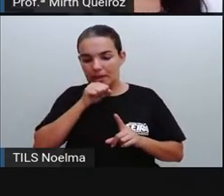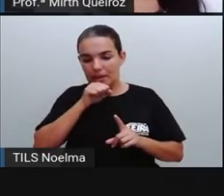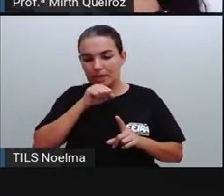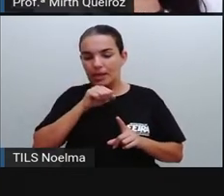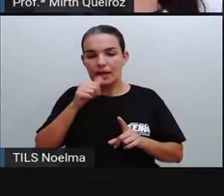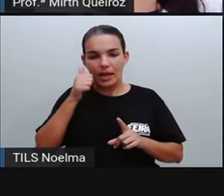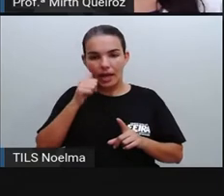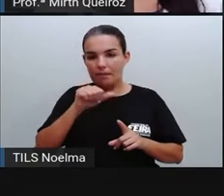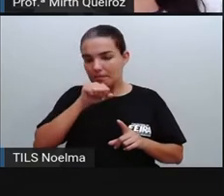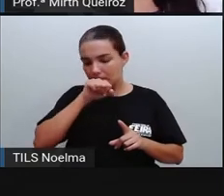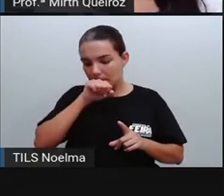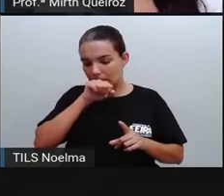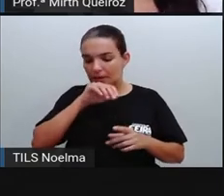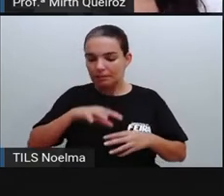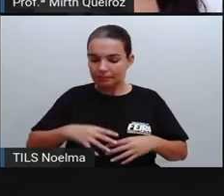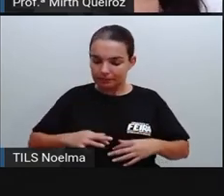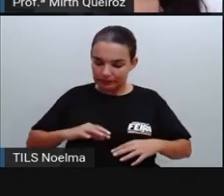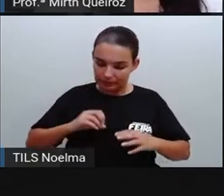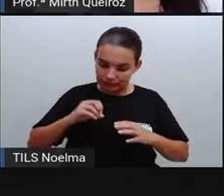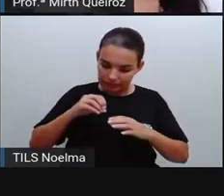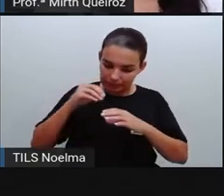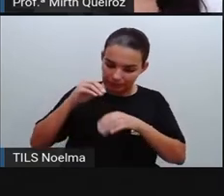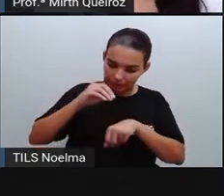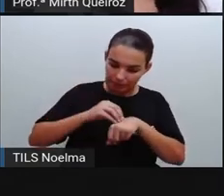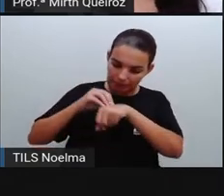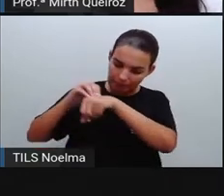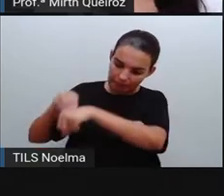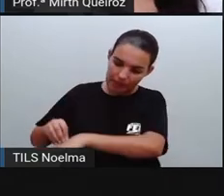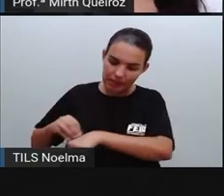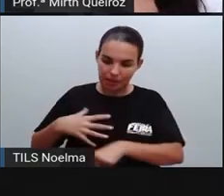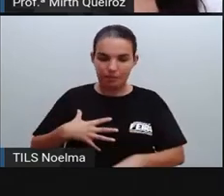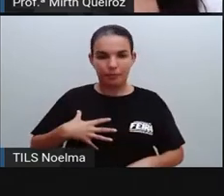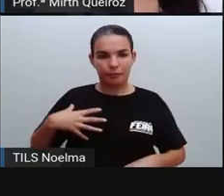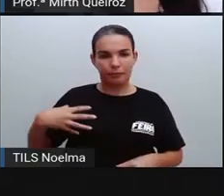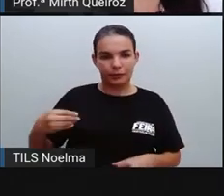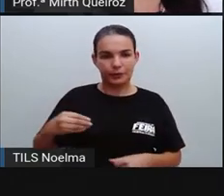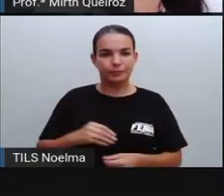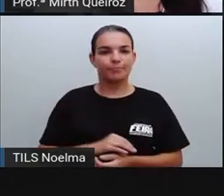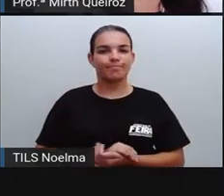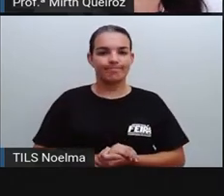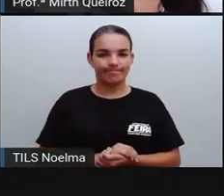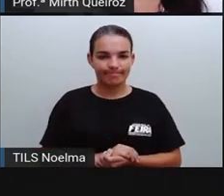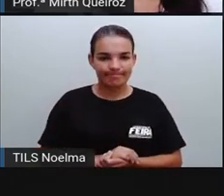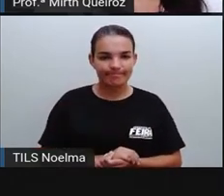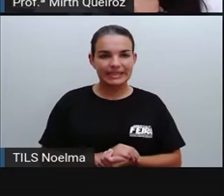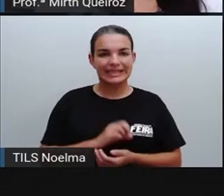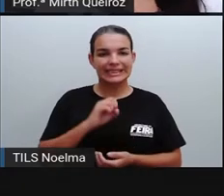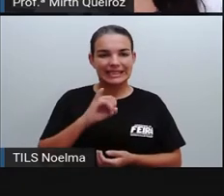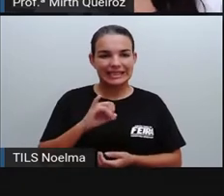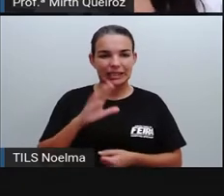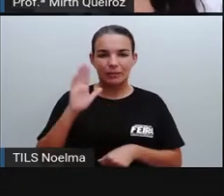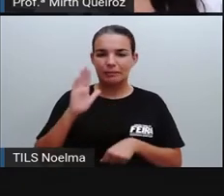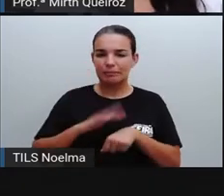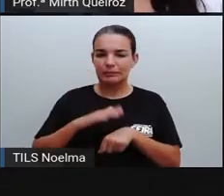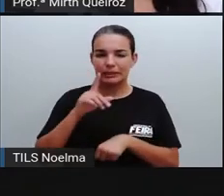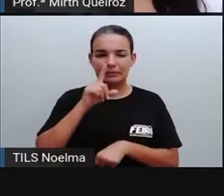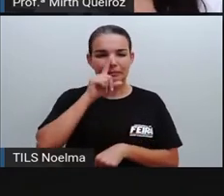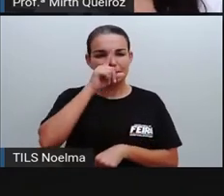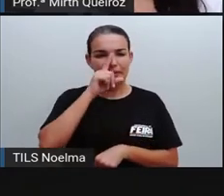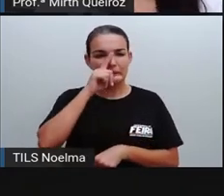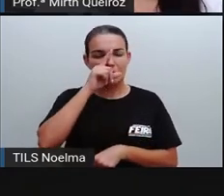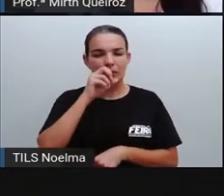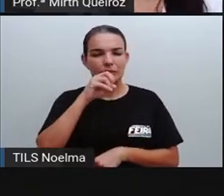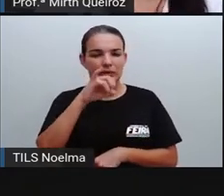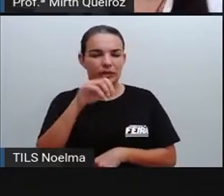que é uma das formas mais graves aí da doença durante a gestação, uma vez que nós podemos ter um filho aí, no